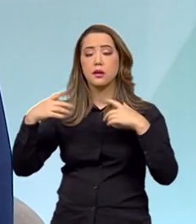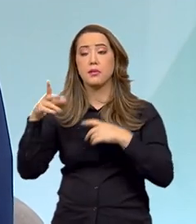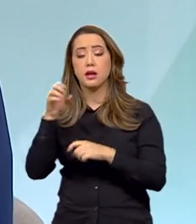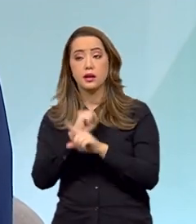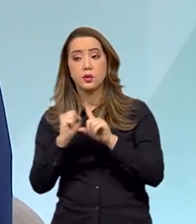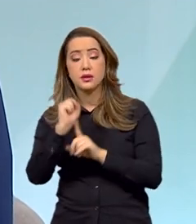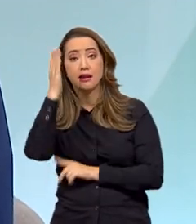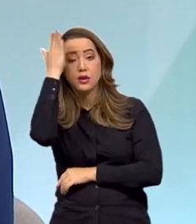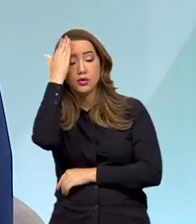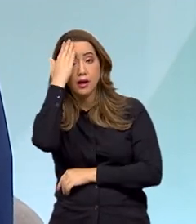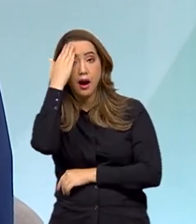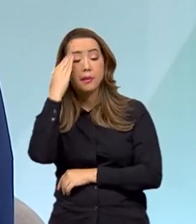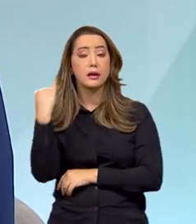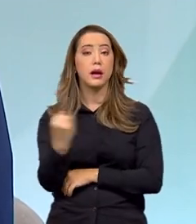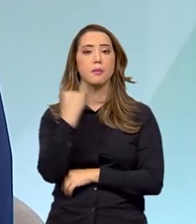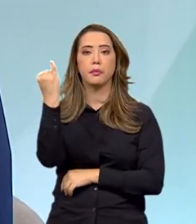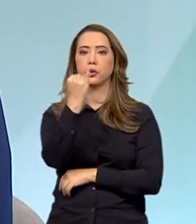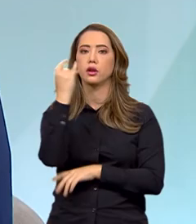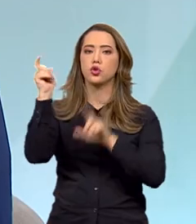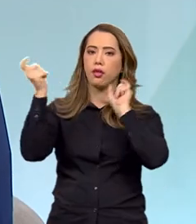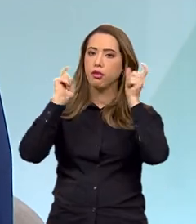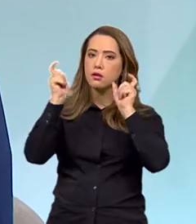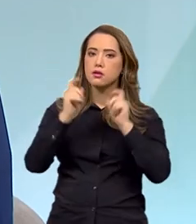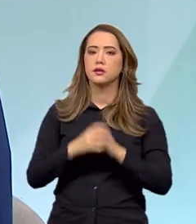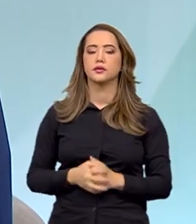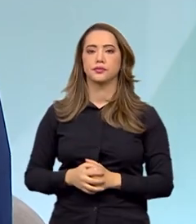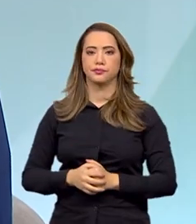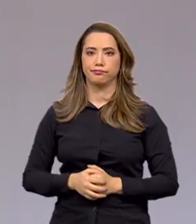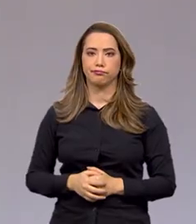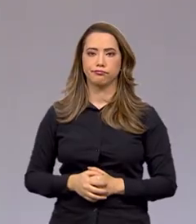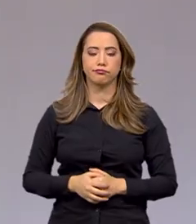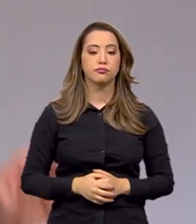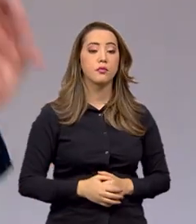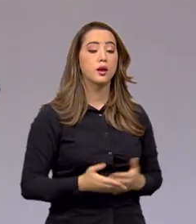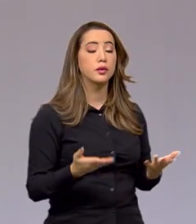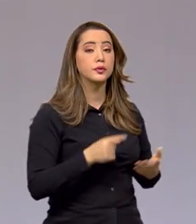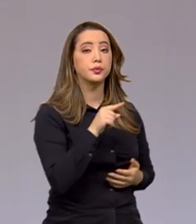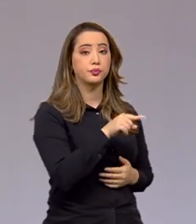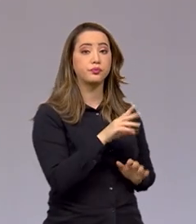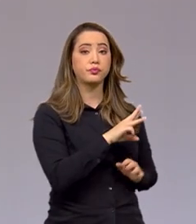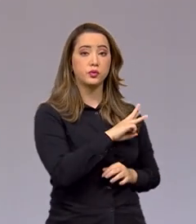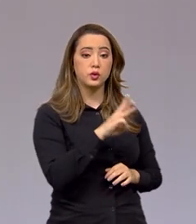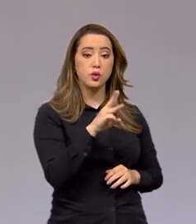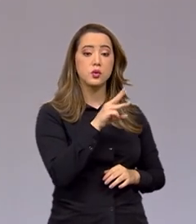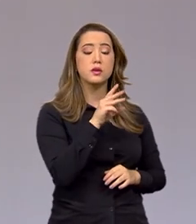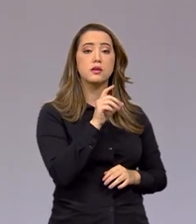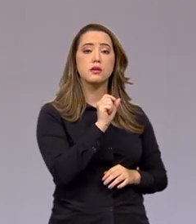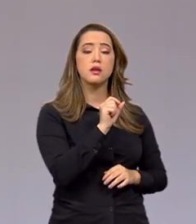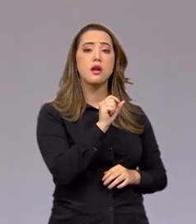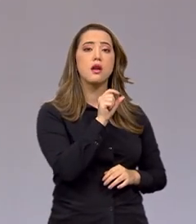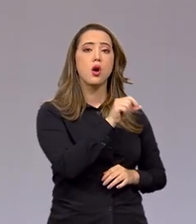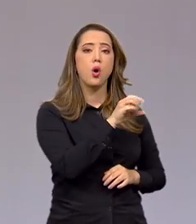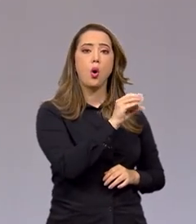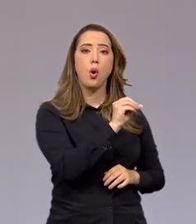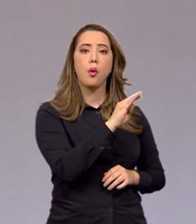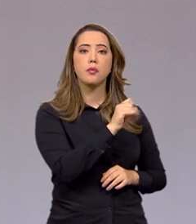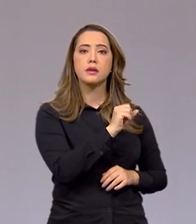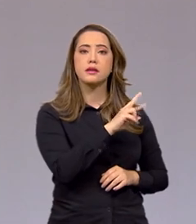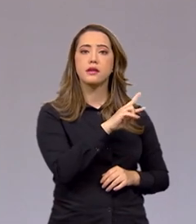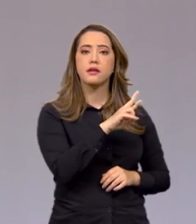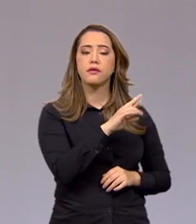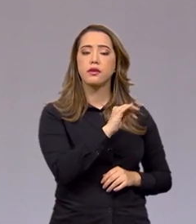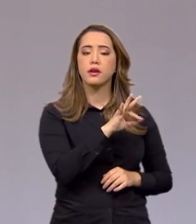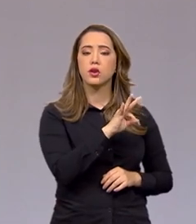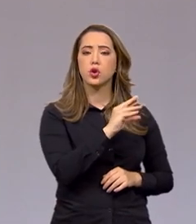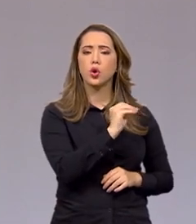sociedade e que as famílias estejam atentas a esse mal. Agora, o Observatório é uma plataforma, é um sistema digital? Como é que